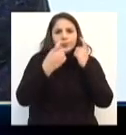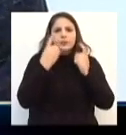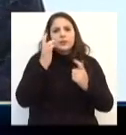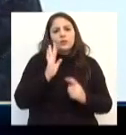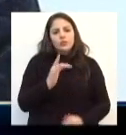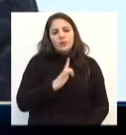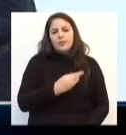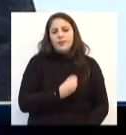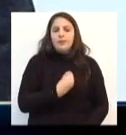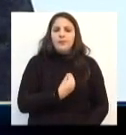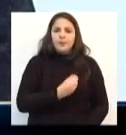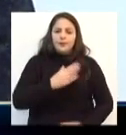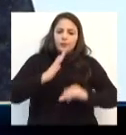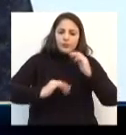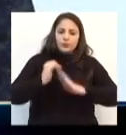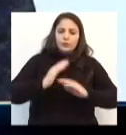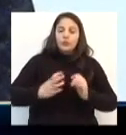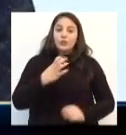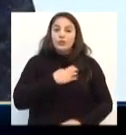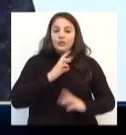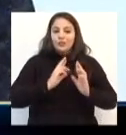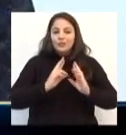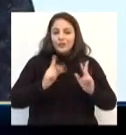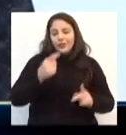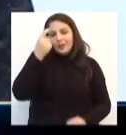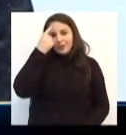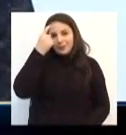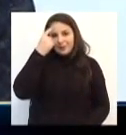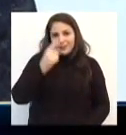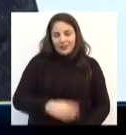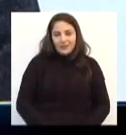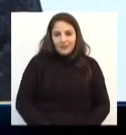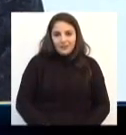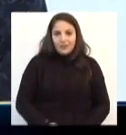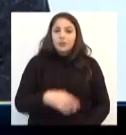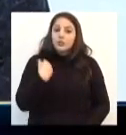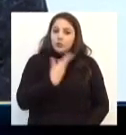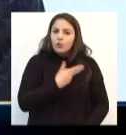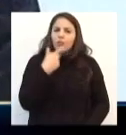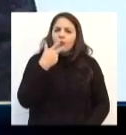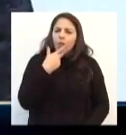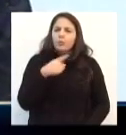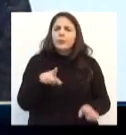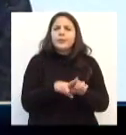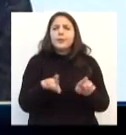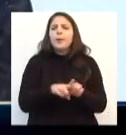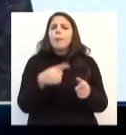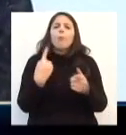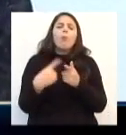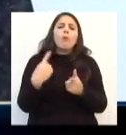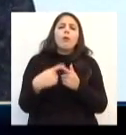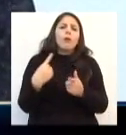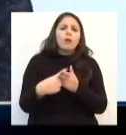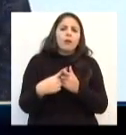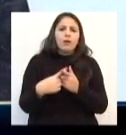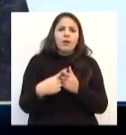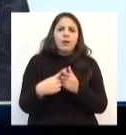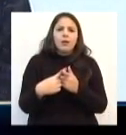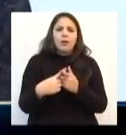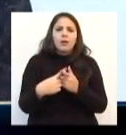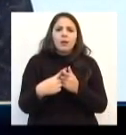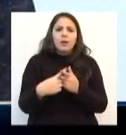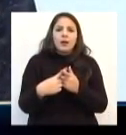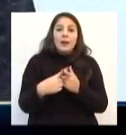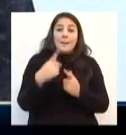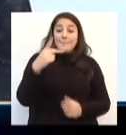estou construindo uma maneira diferente de pensar. Nós falamos também por que os pinheirais do Rio Grande do Sul não têm